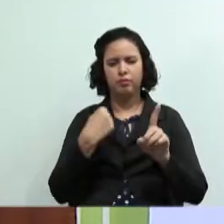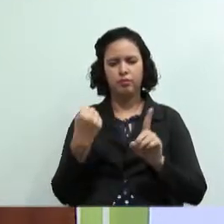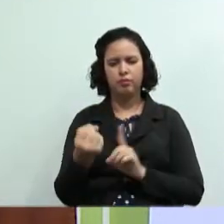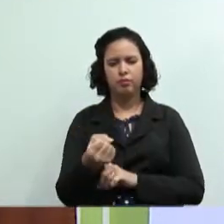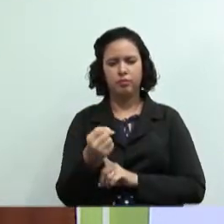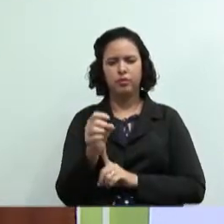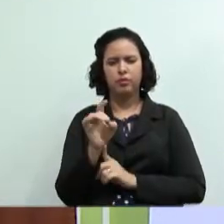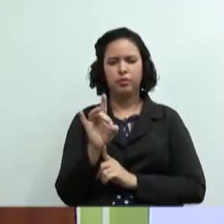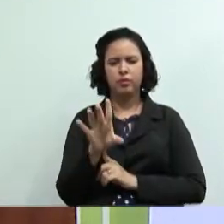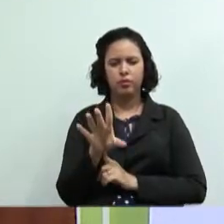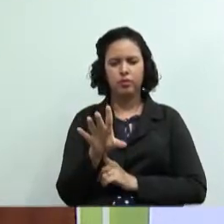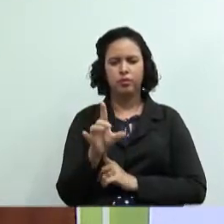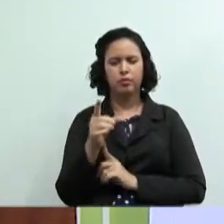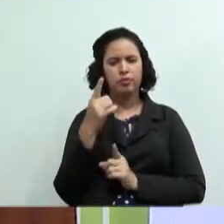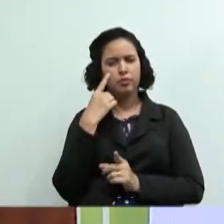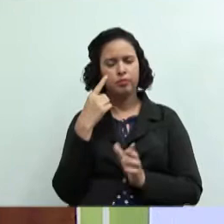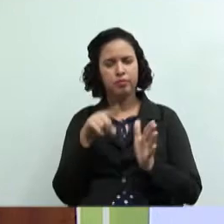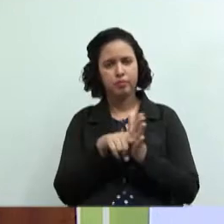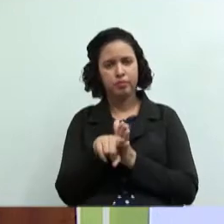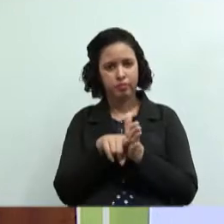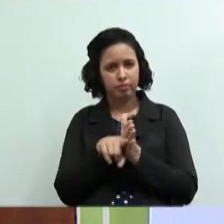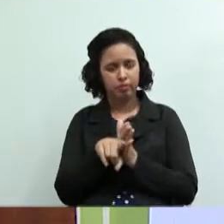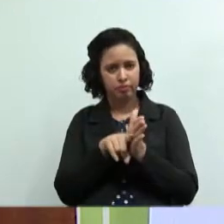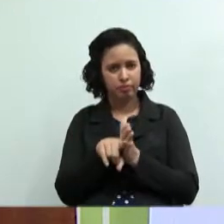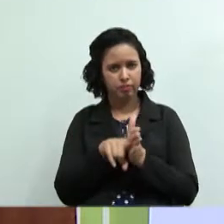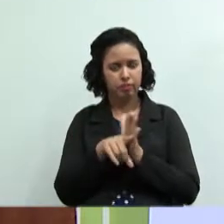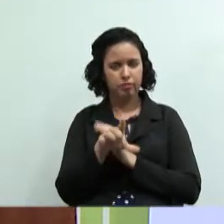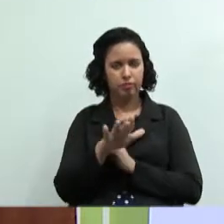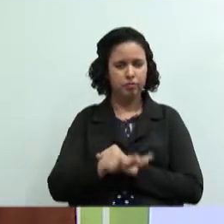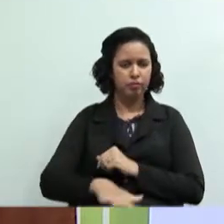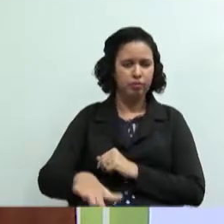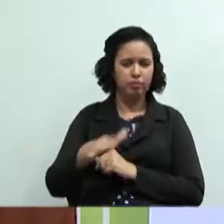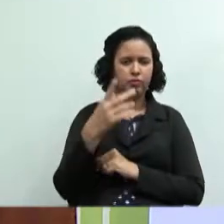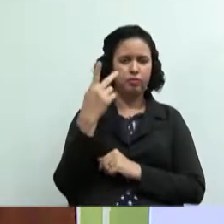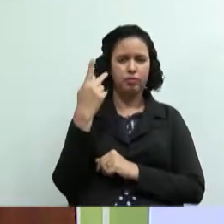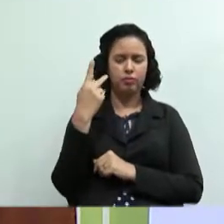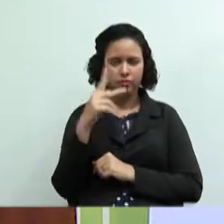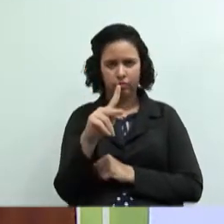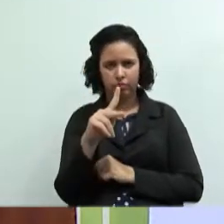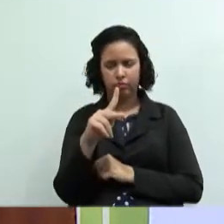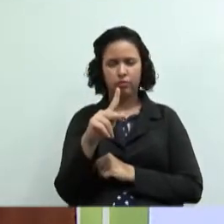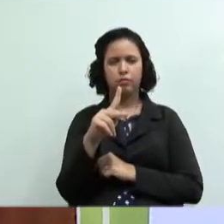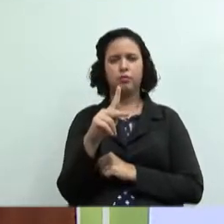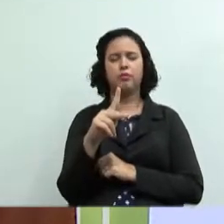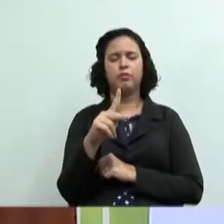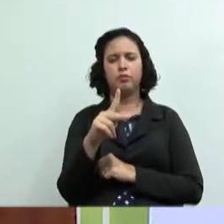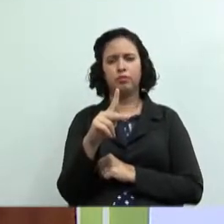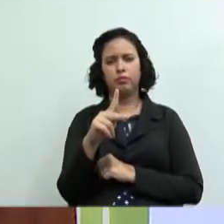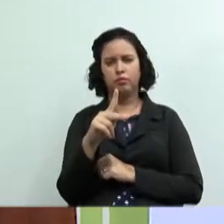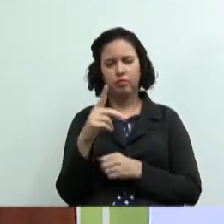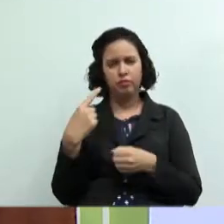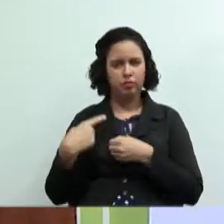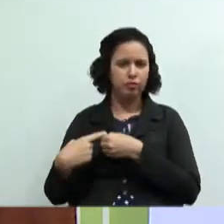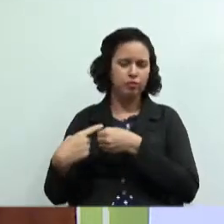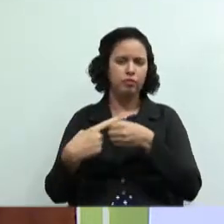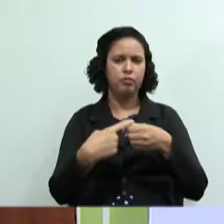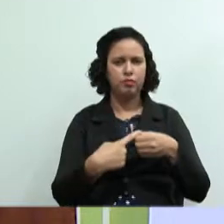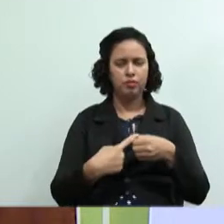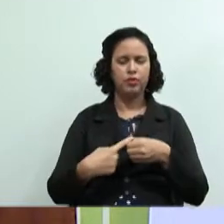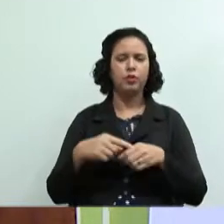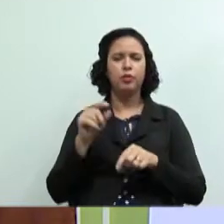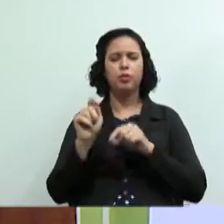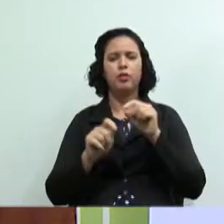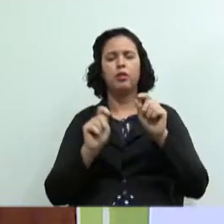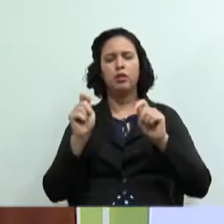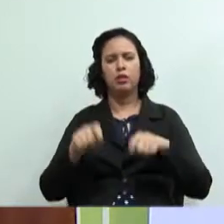mapear verificar fazer a leitura do ramo na sua cidade do que está faltando na sua cidade o que vocês